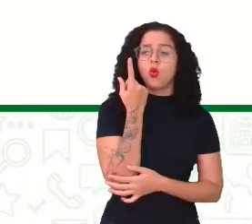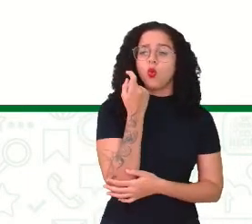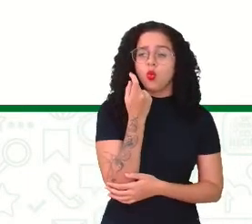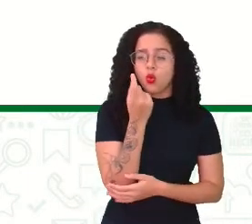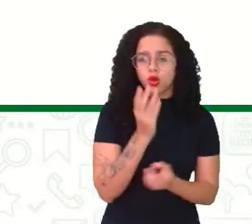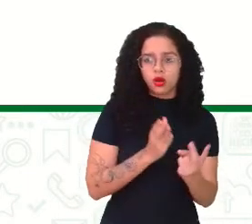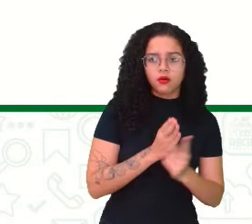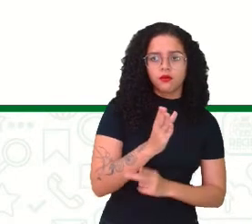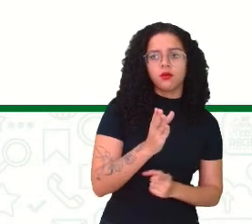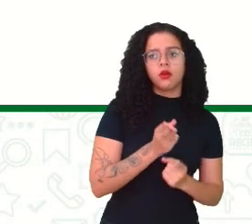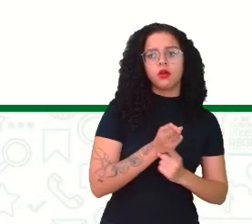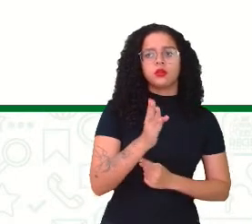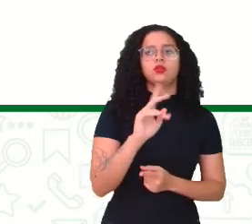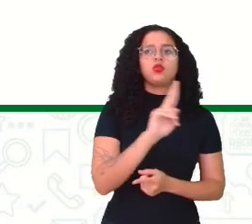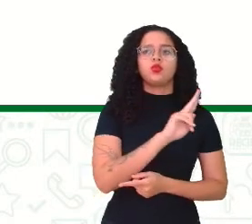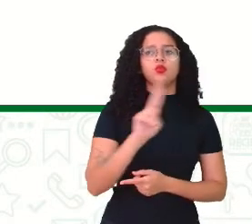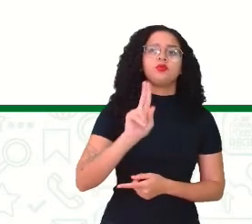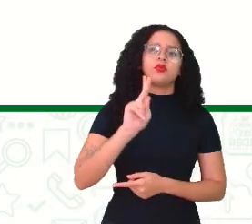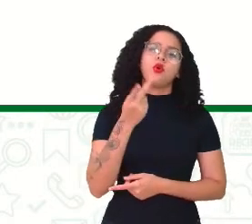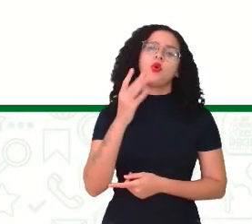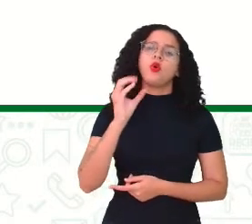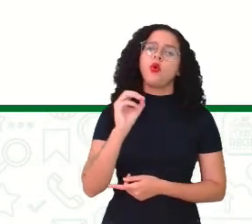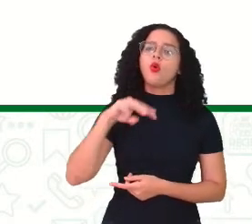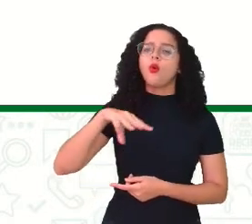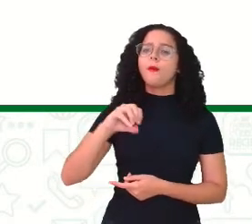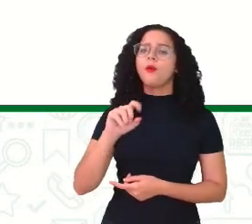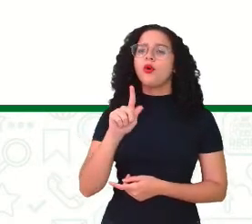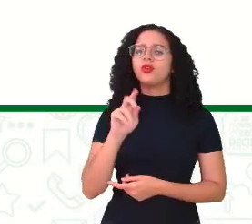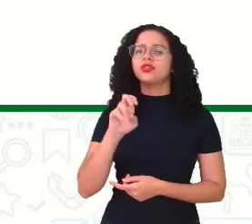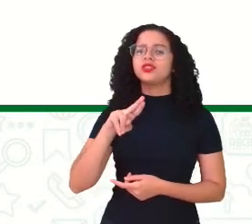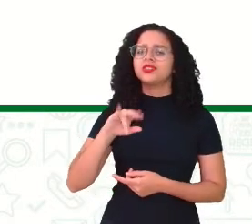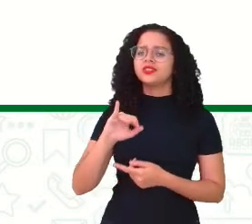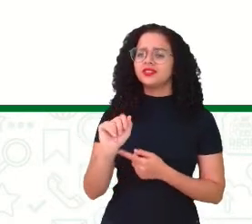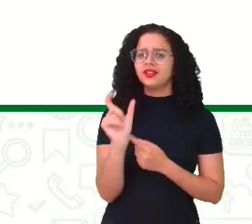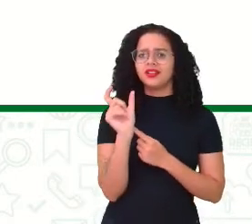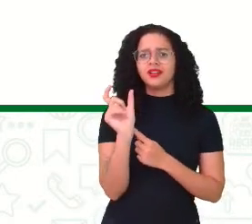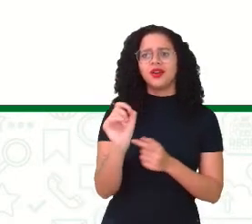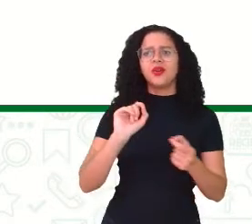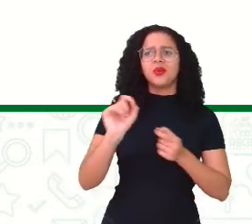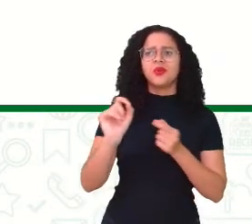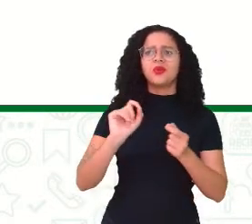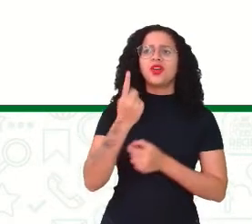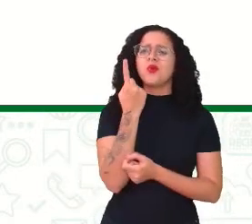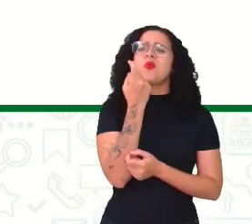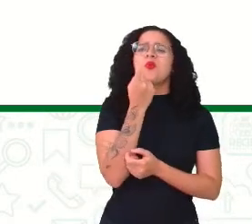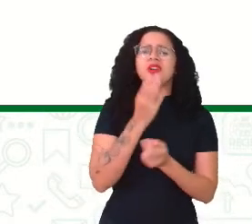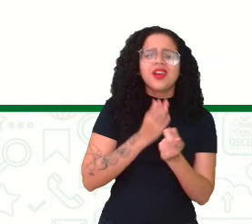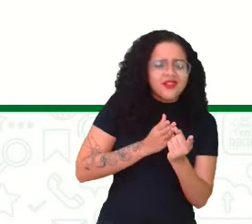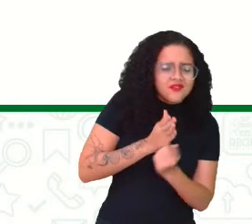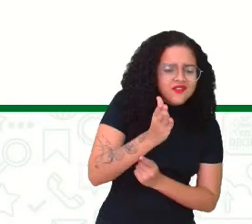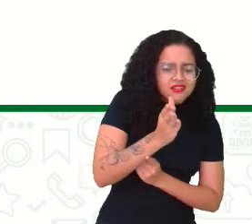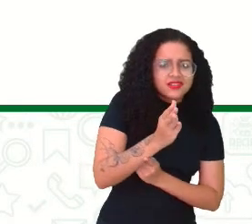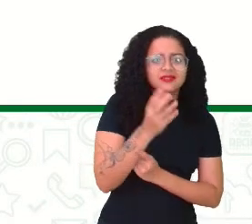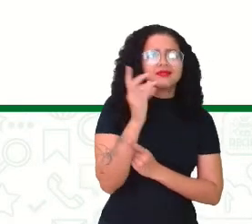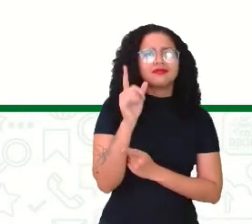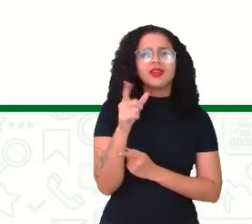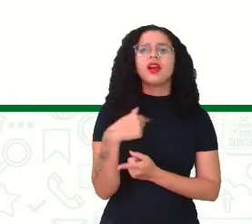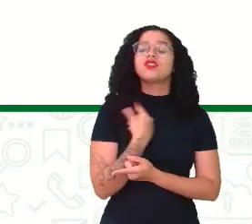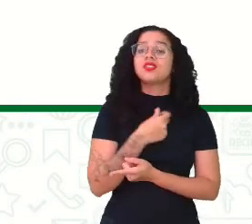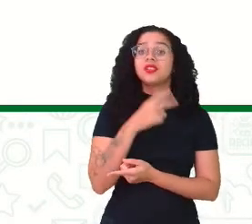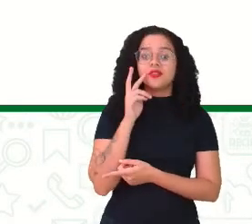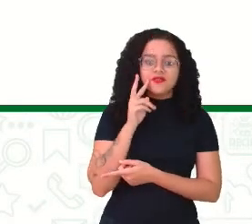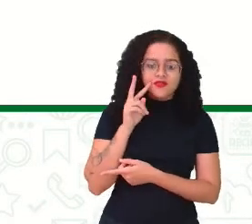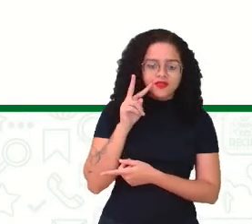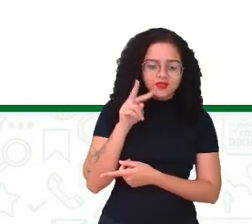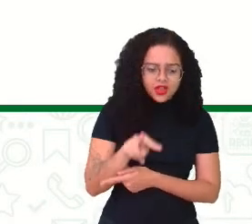fase é chamada de homogênea. Oxe, profe, que não nada é única fase. Única fase é o que a gente vê.